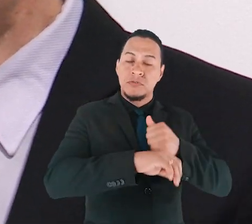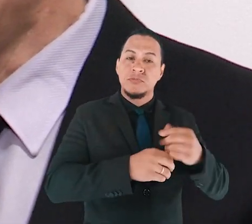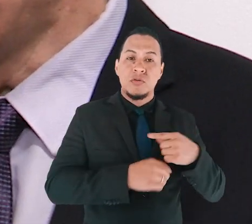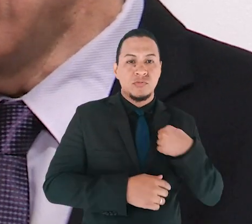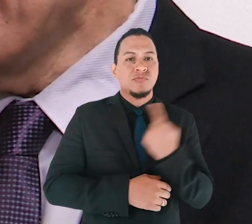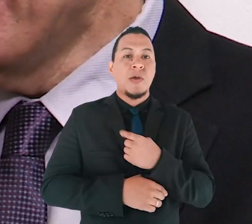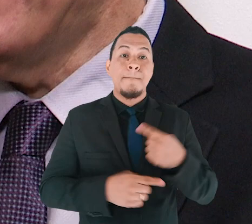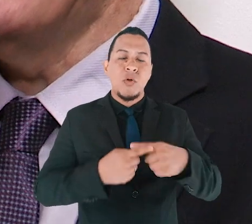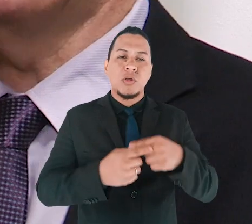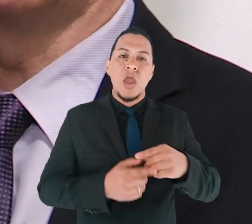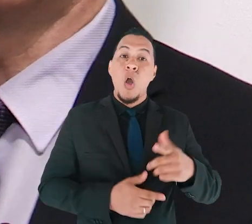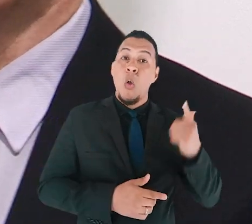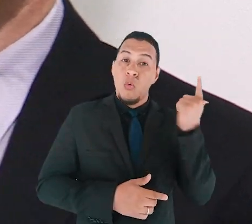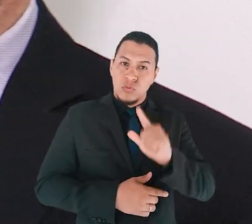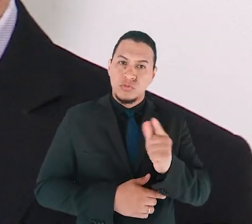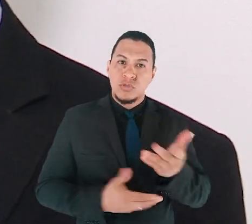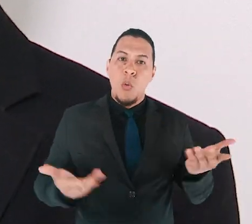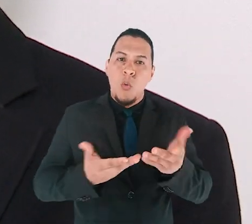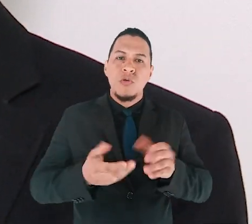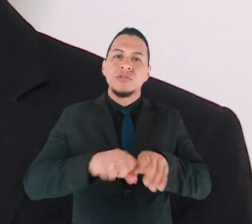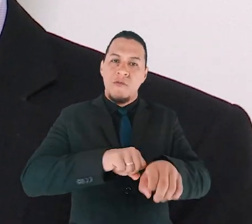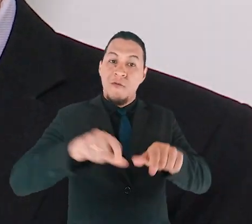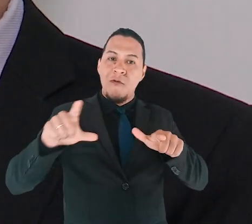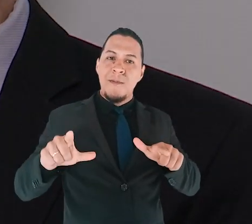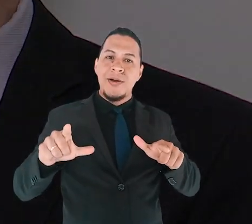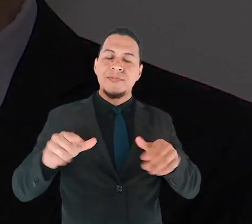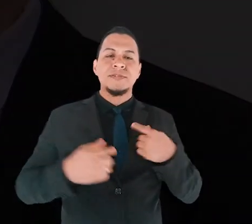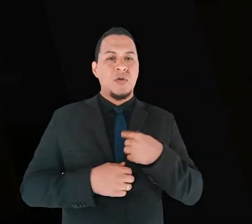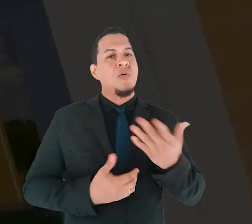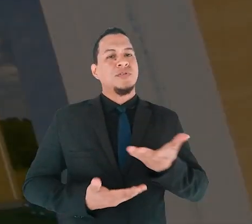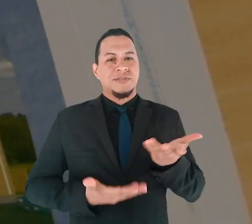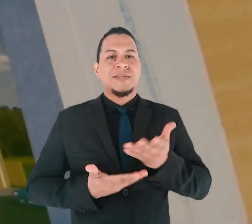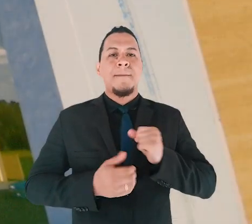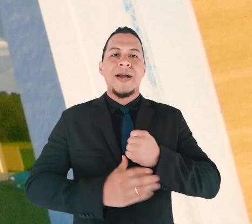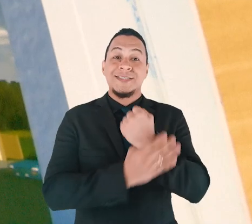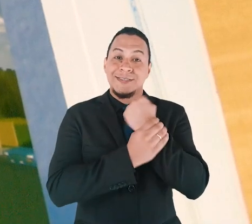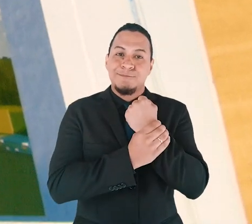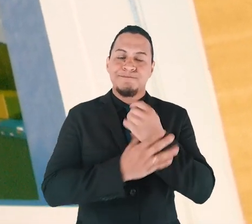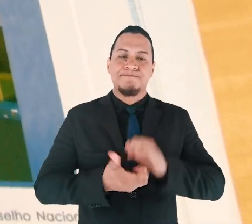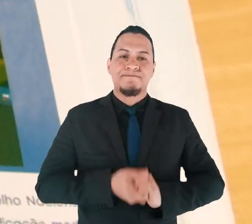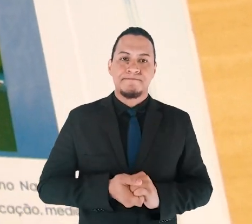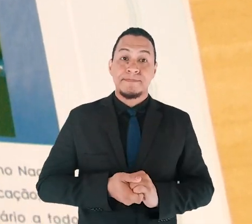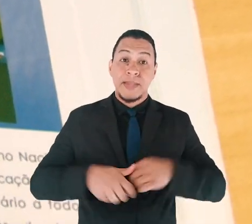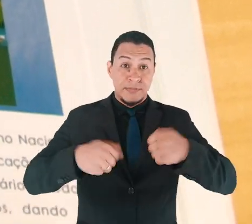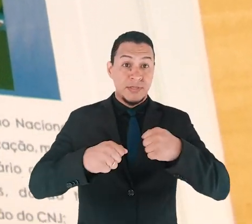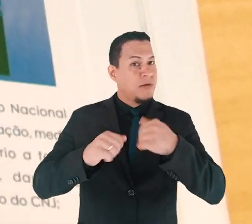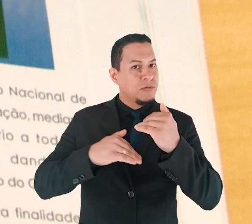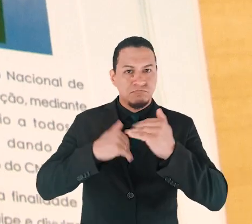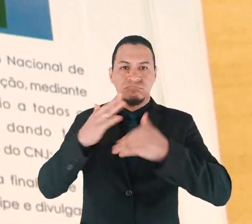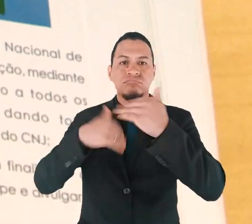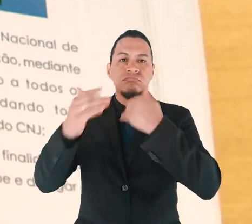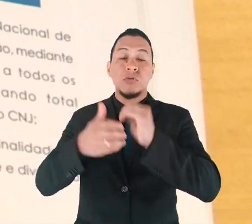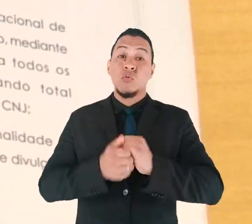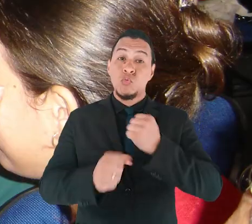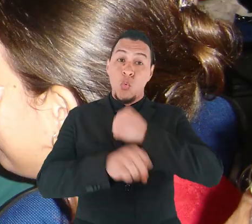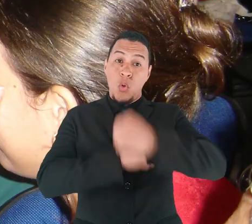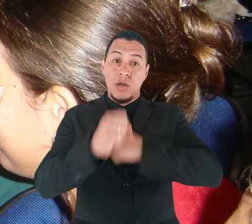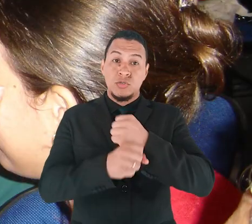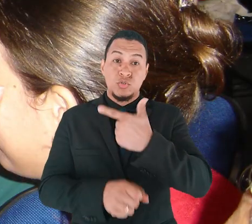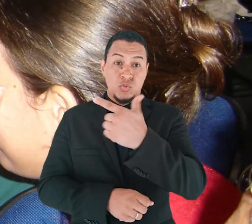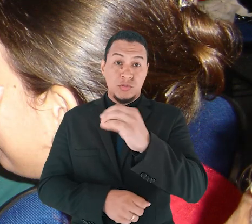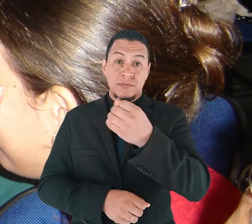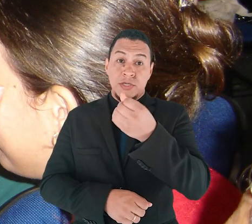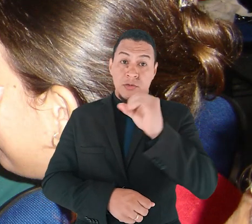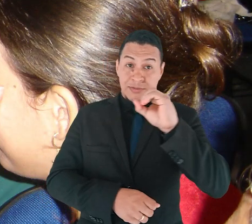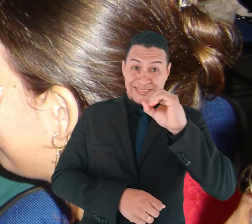tem às informações hoje, as pessoas são mais seguras e mais qualificadas. Era preciso ir além. Em 2006, uma